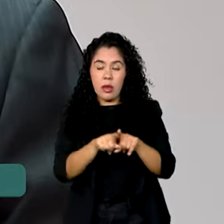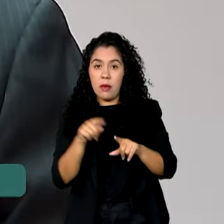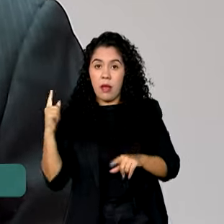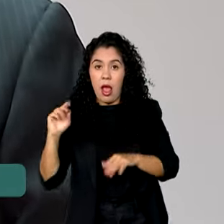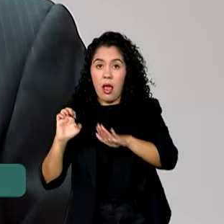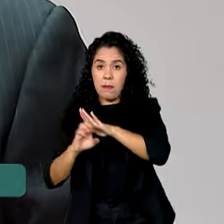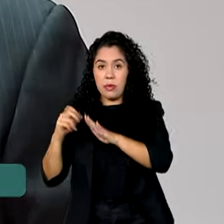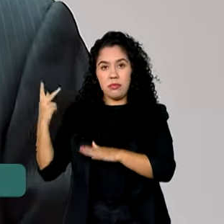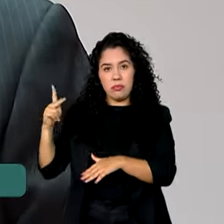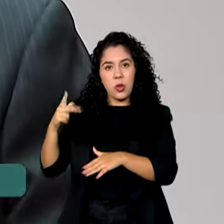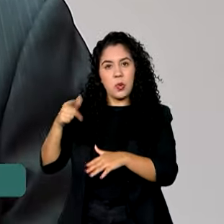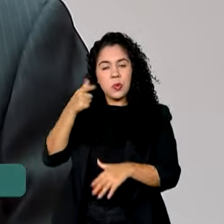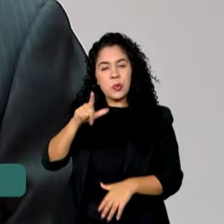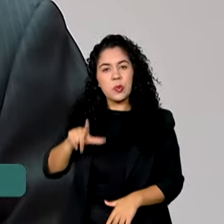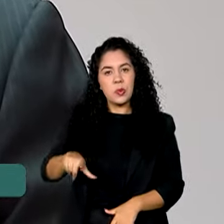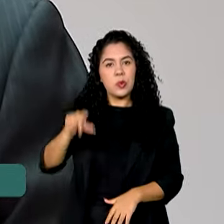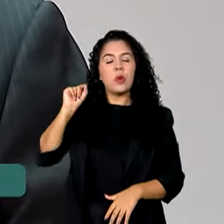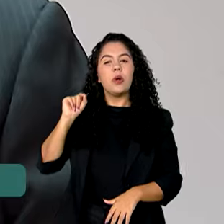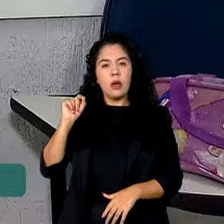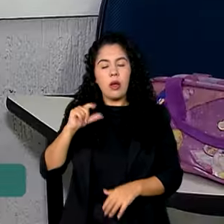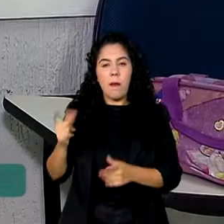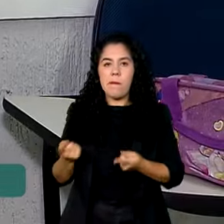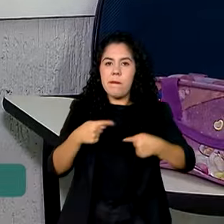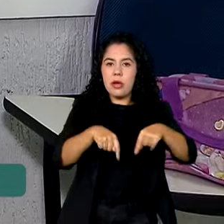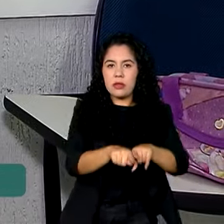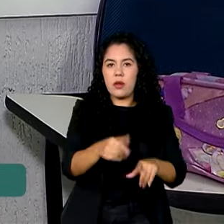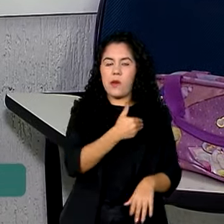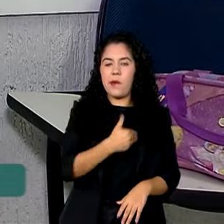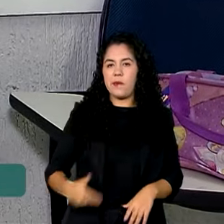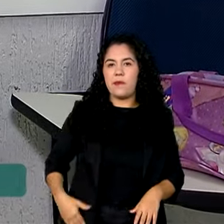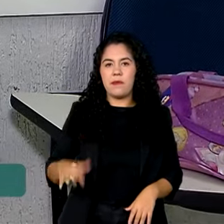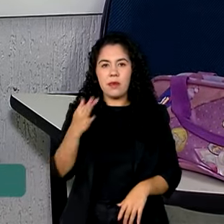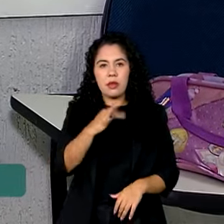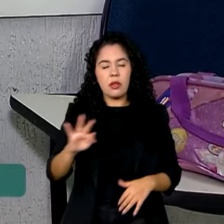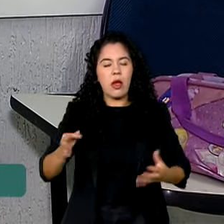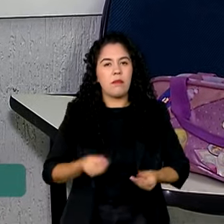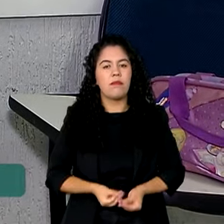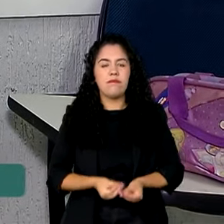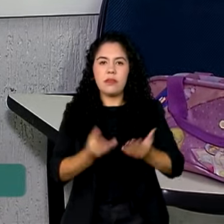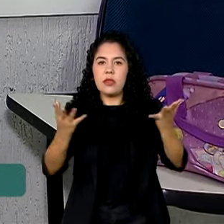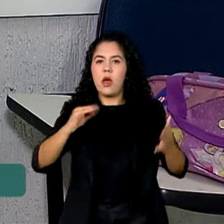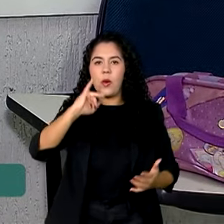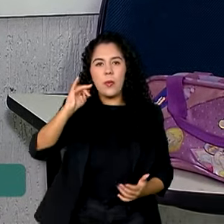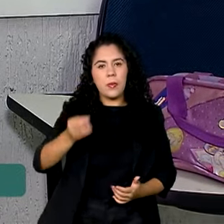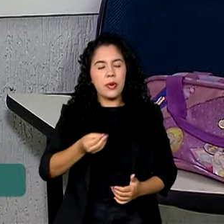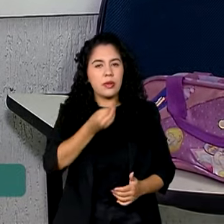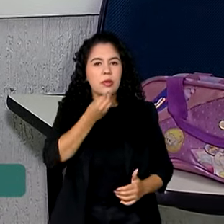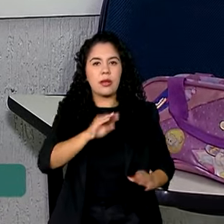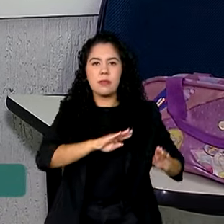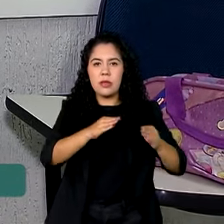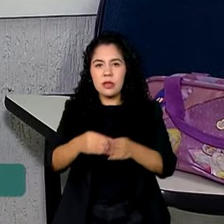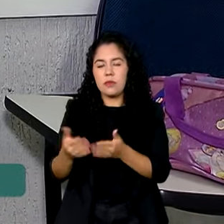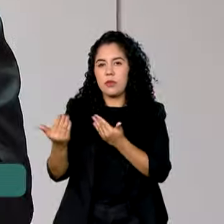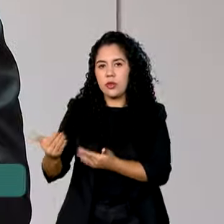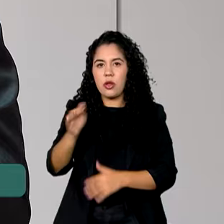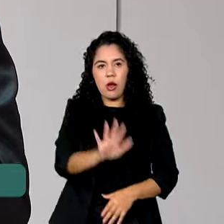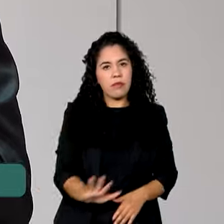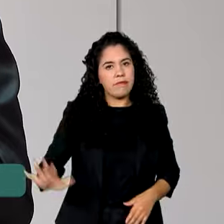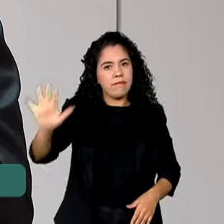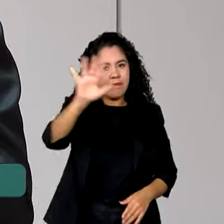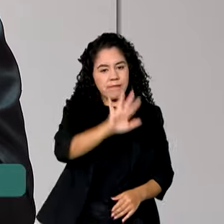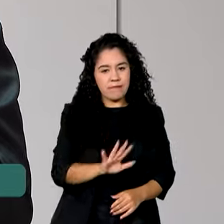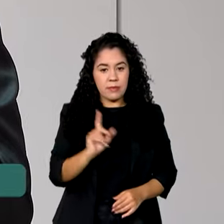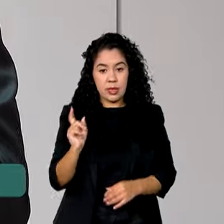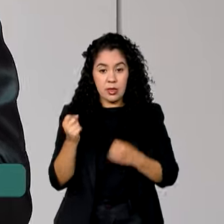o programa, a parceria com o governo federal vai ajudar a levar mais oportunidade para jovens em todo o país. A